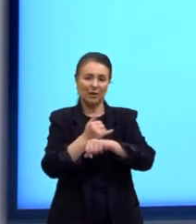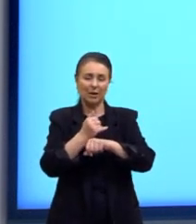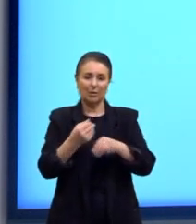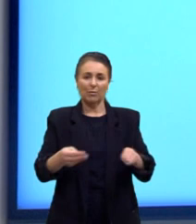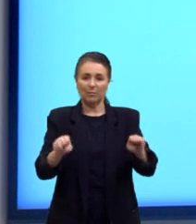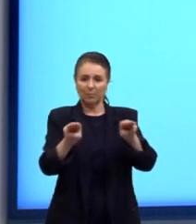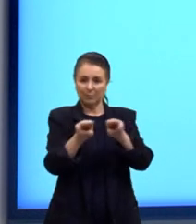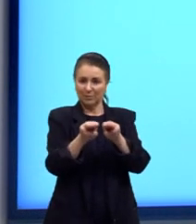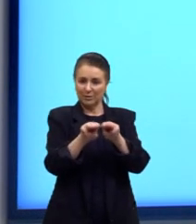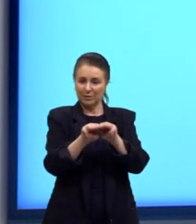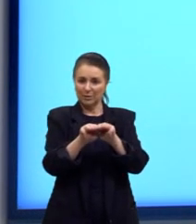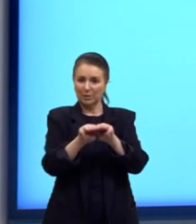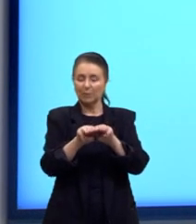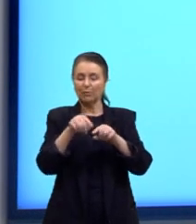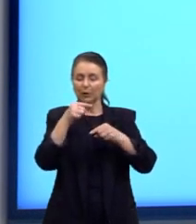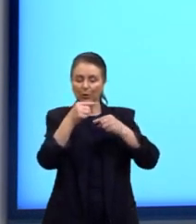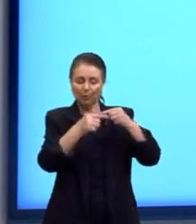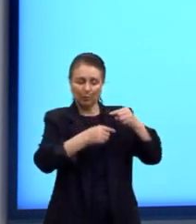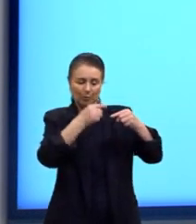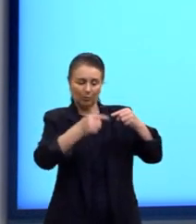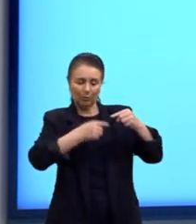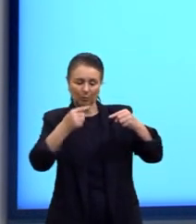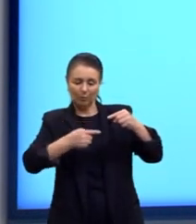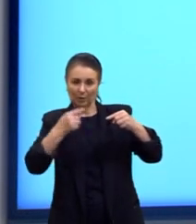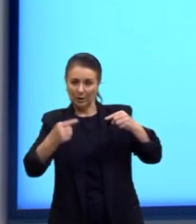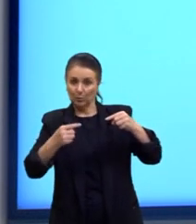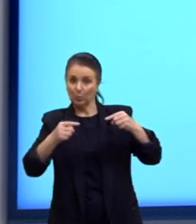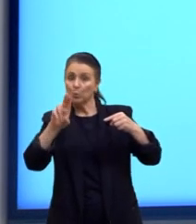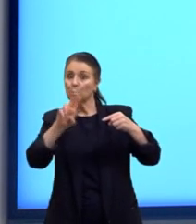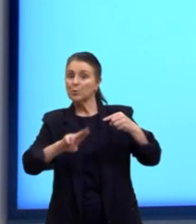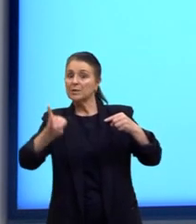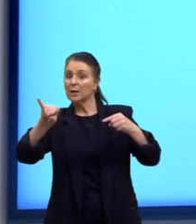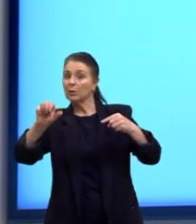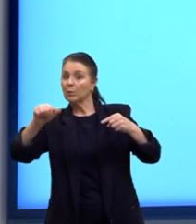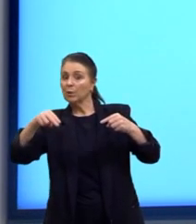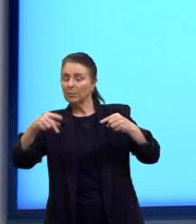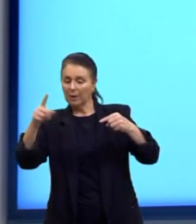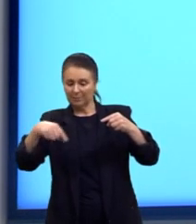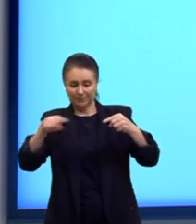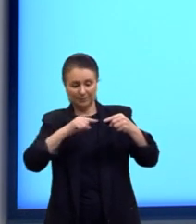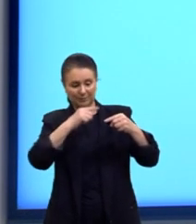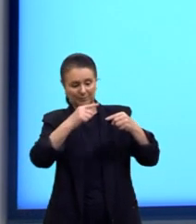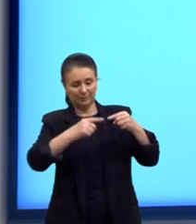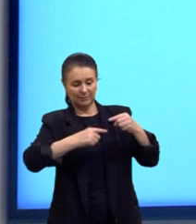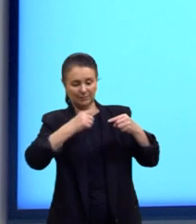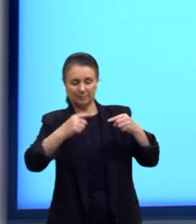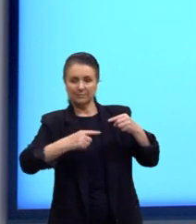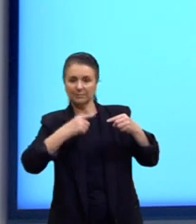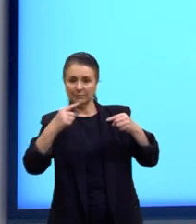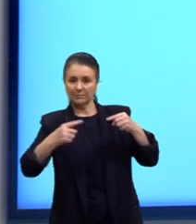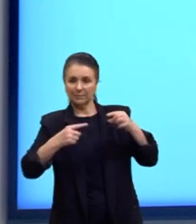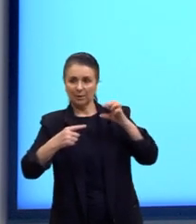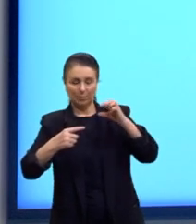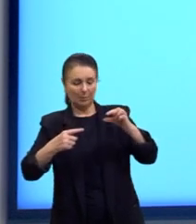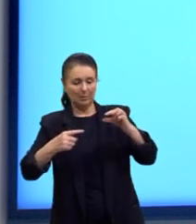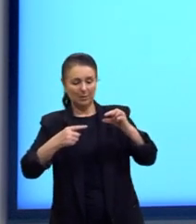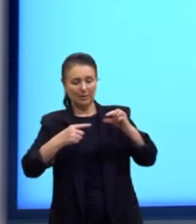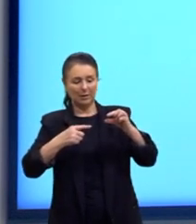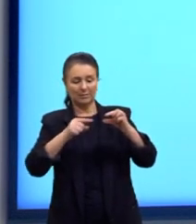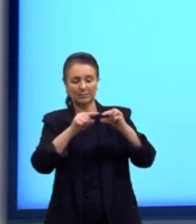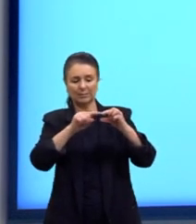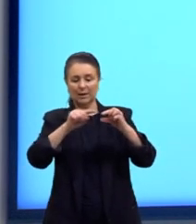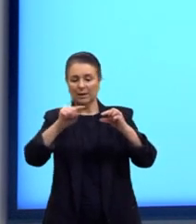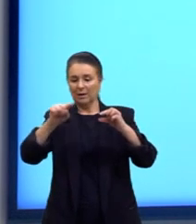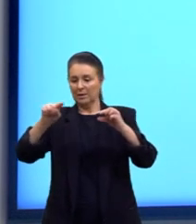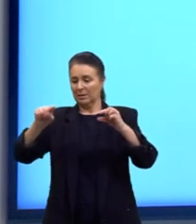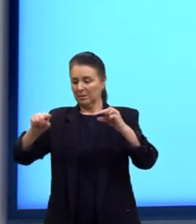importante, for enrolado, então, por um ímã, por um fio condutor. Então, aqui a gente tem uma pilha, né? A